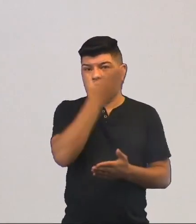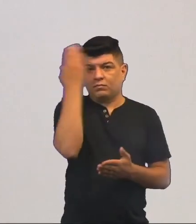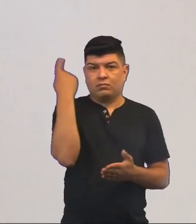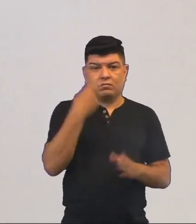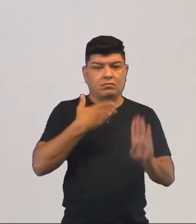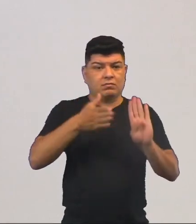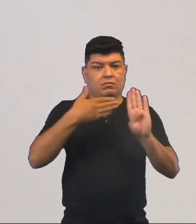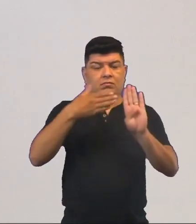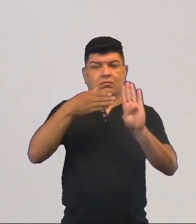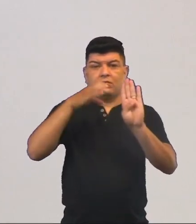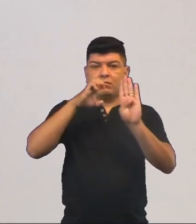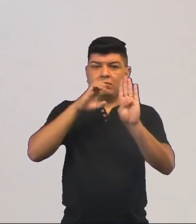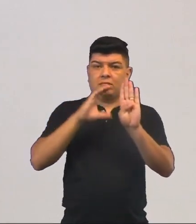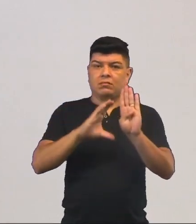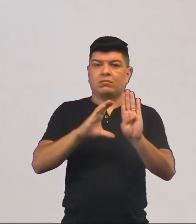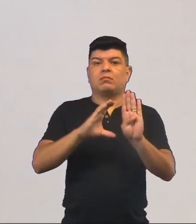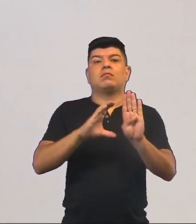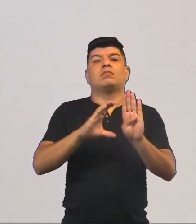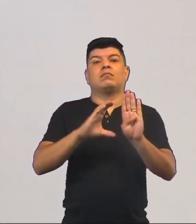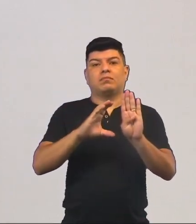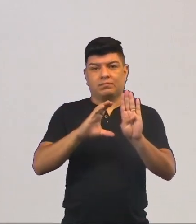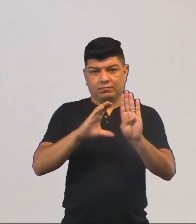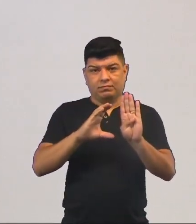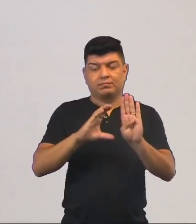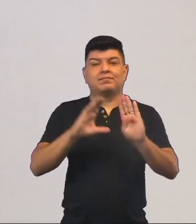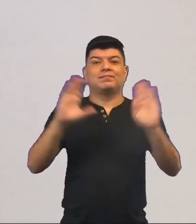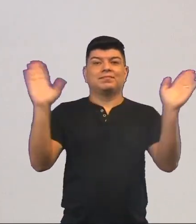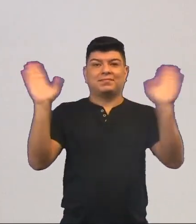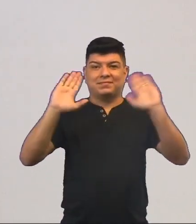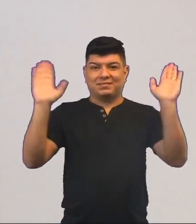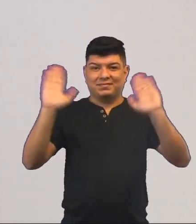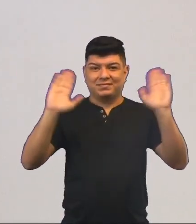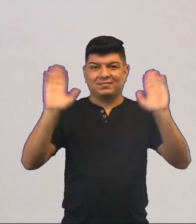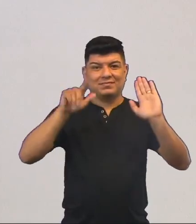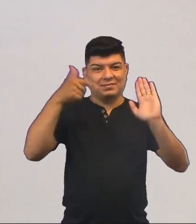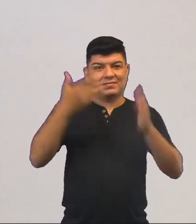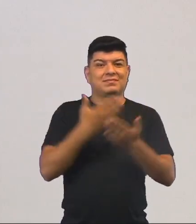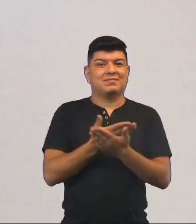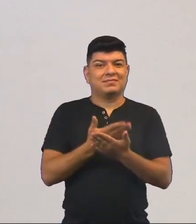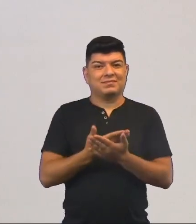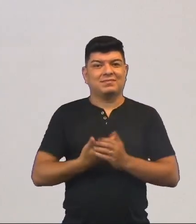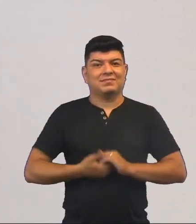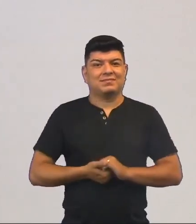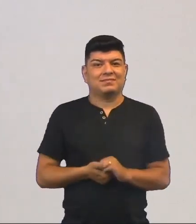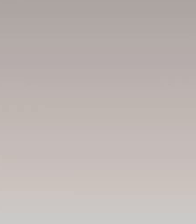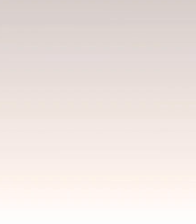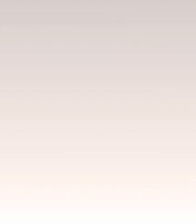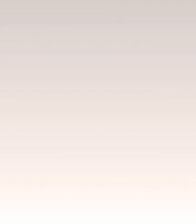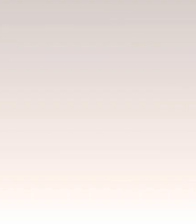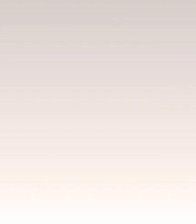esqueça de acessar a nossa plataforma Eduque e até a próxima aula!